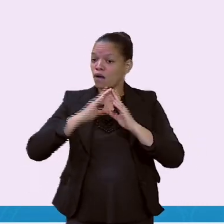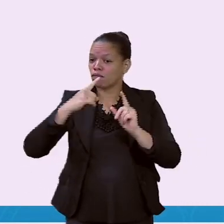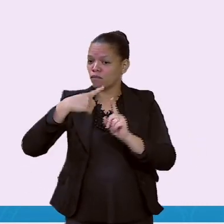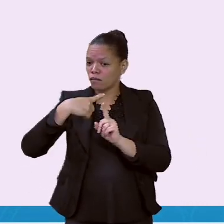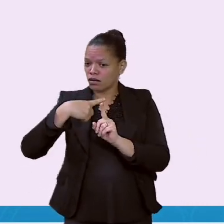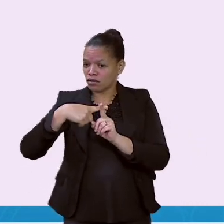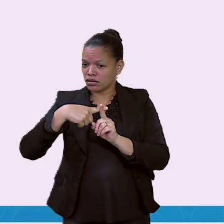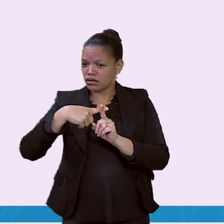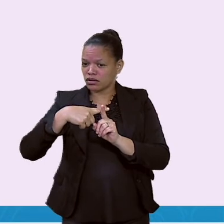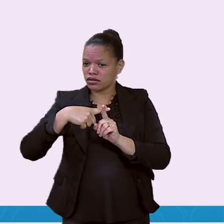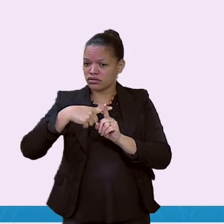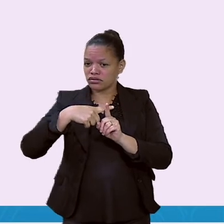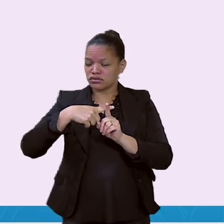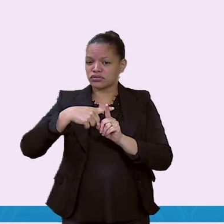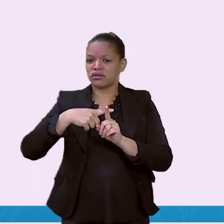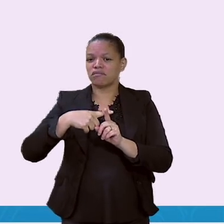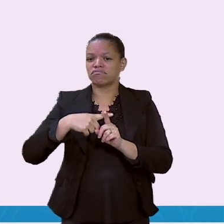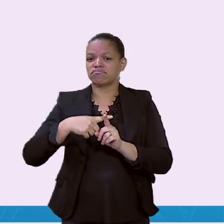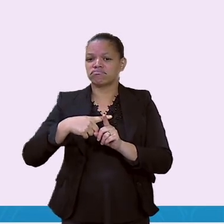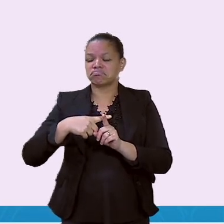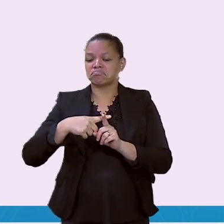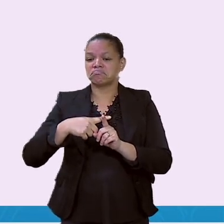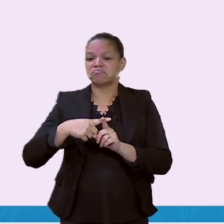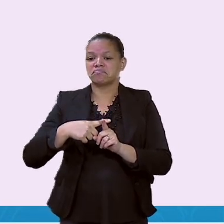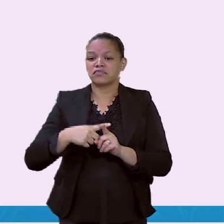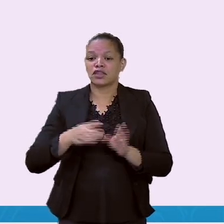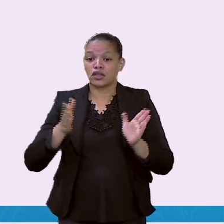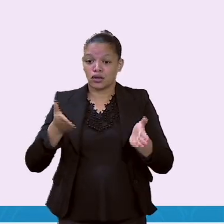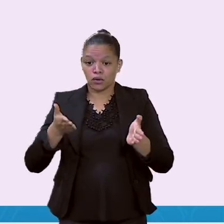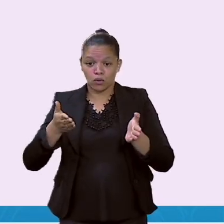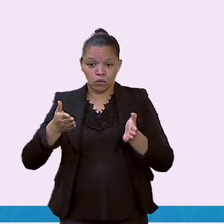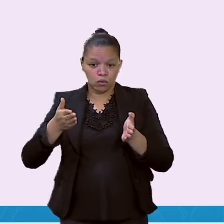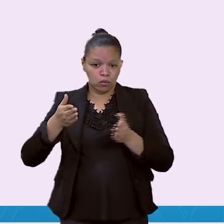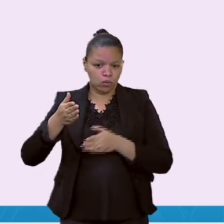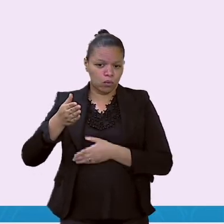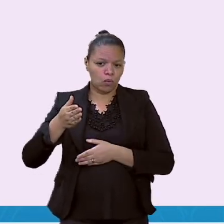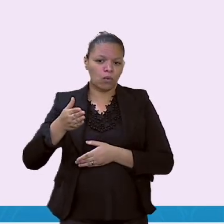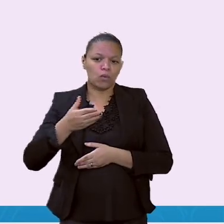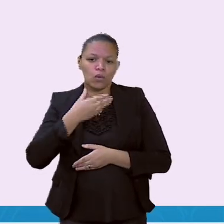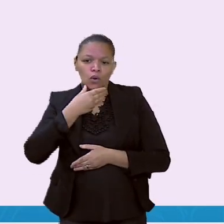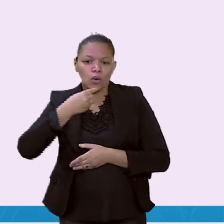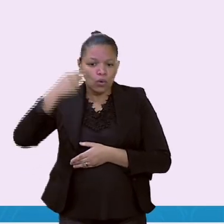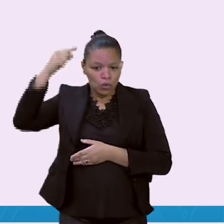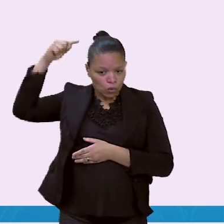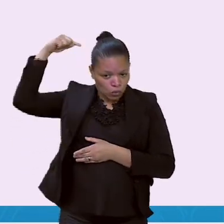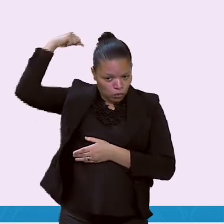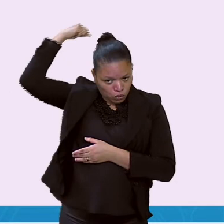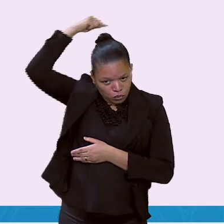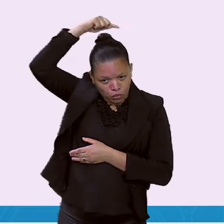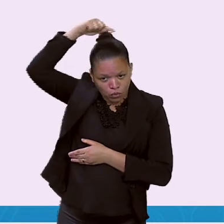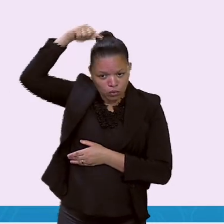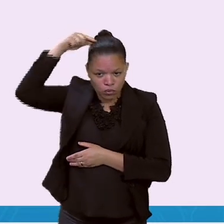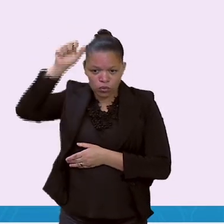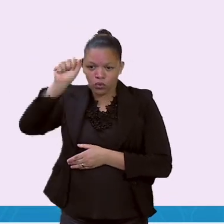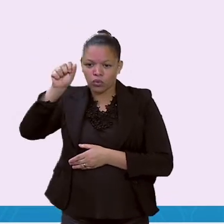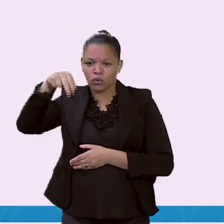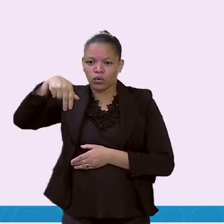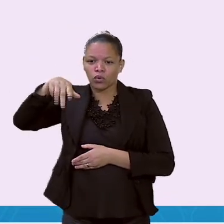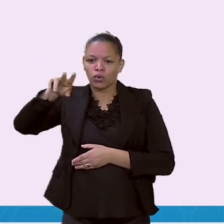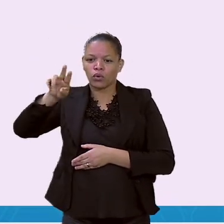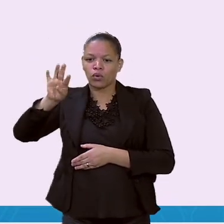Santo Antônio. A rua era de terra, não era asfaltada. Observem, tinha poucas